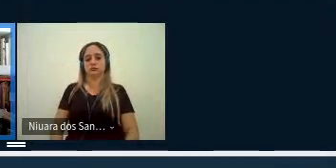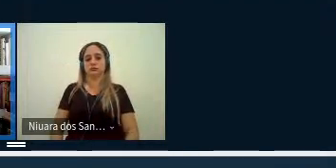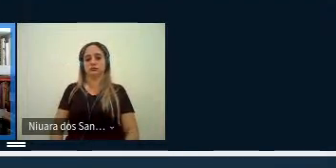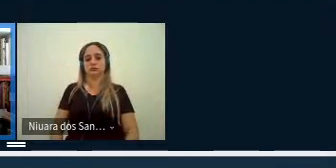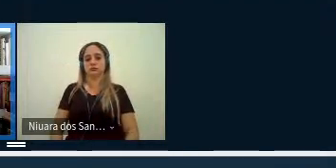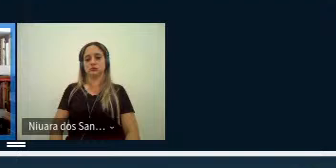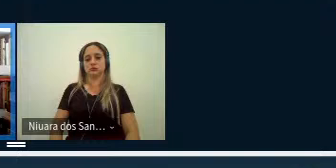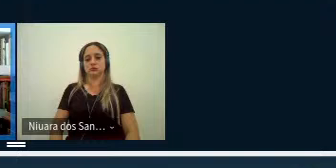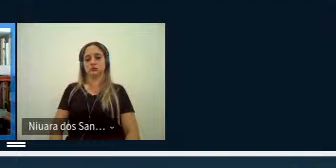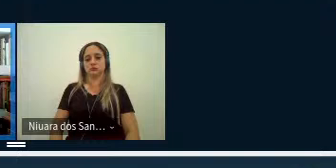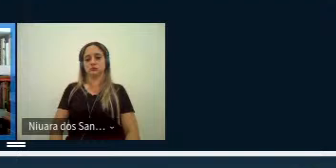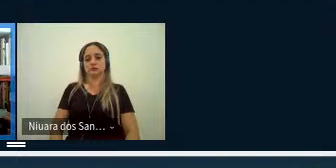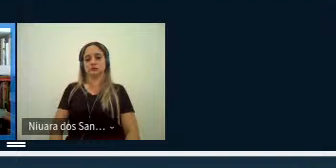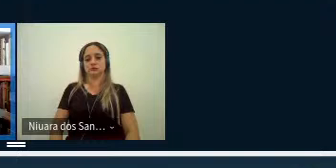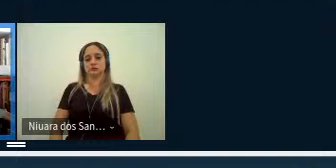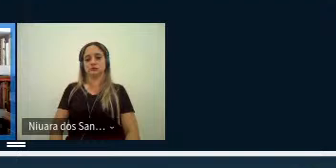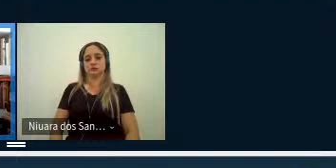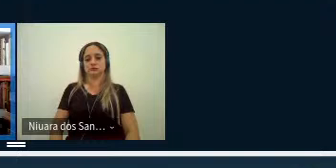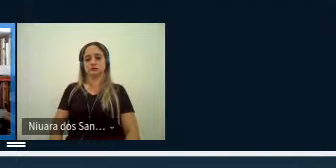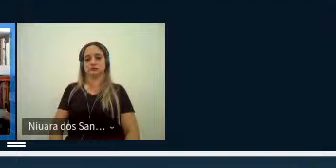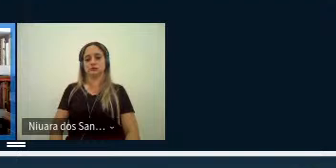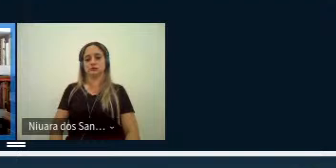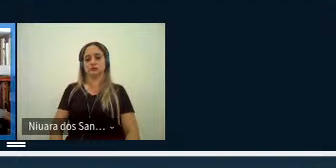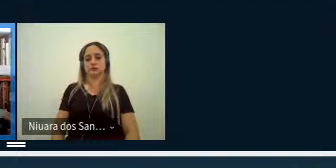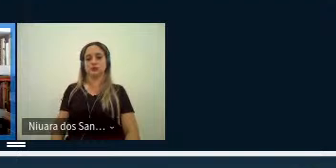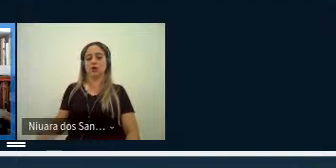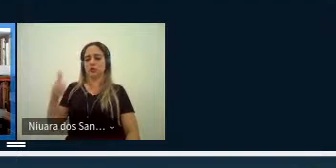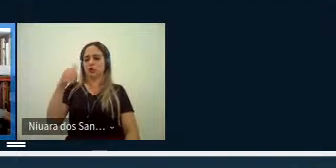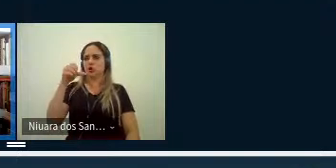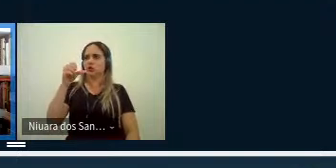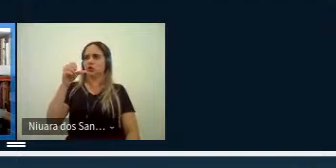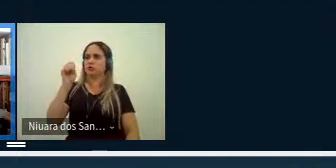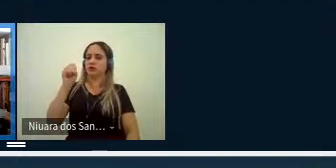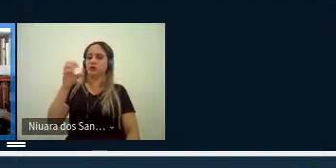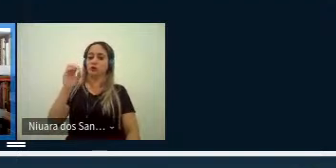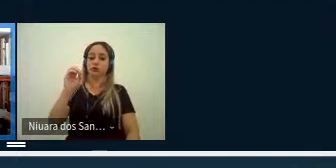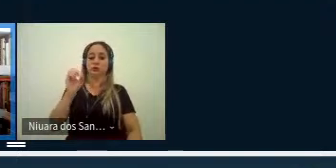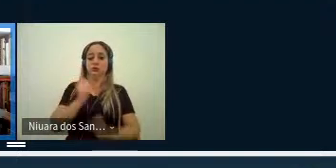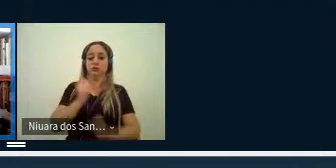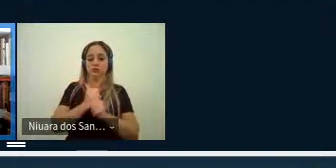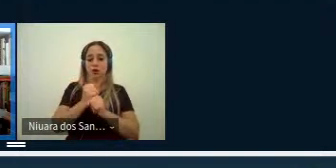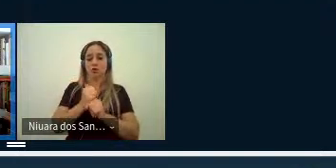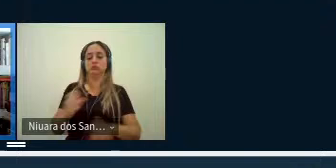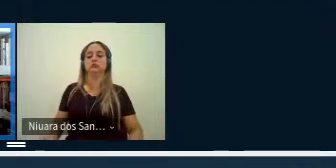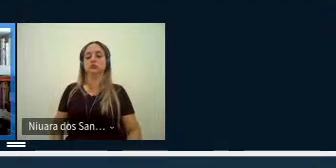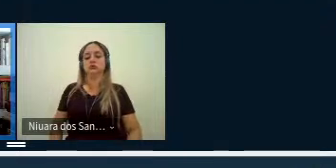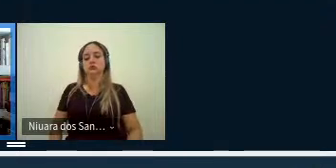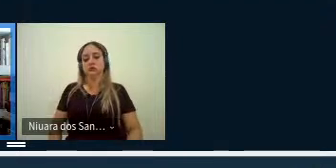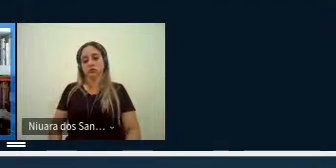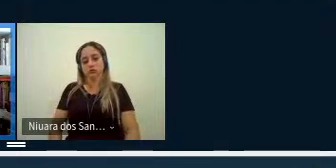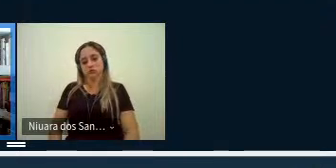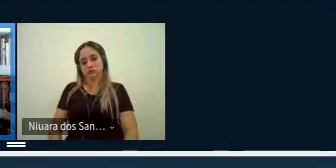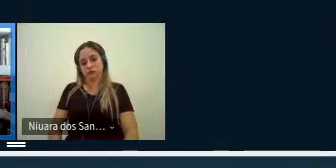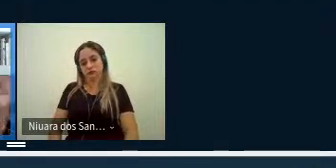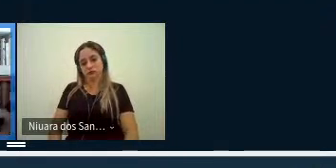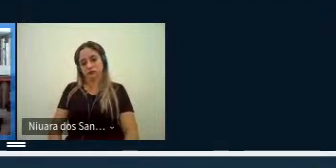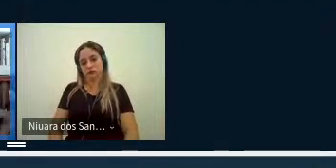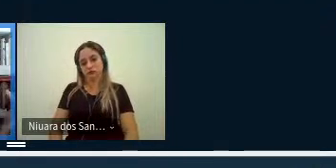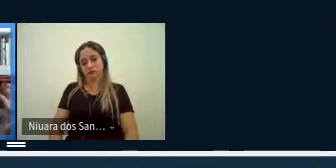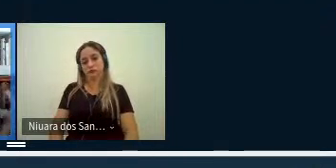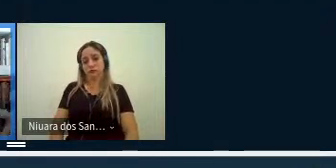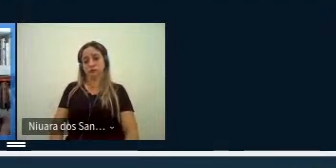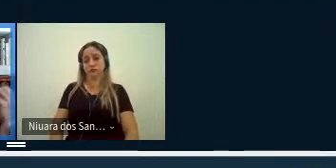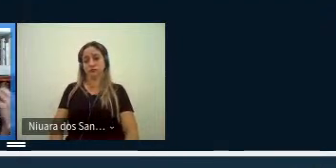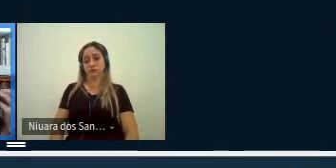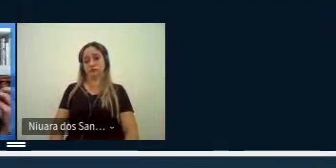nós vamos caminhar um pouquinho nós vamos para a década de 1980 né é nesse período e na ainda né